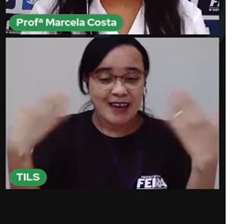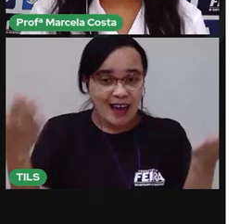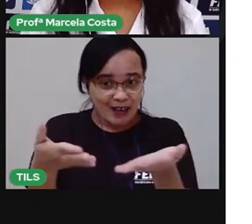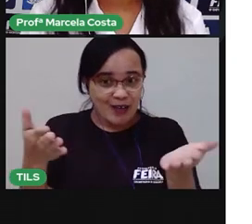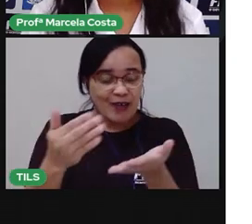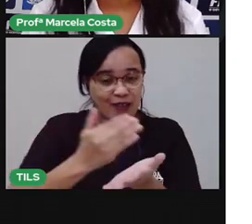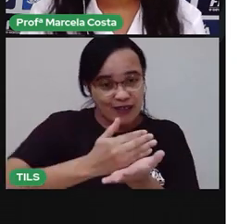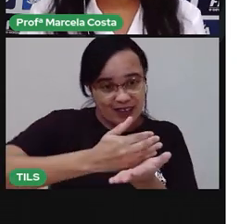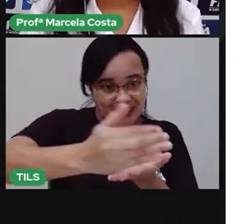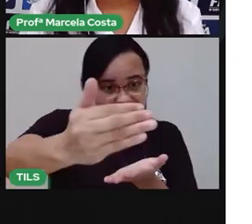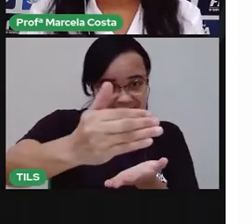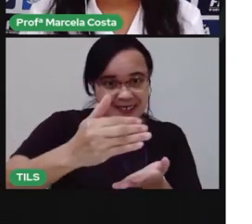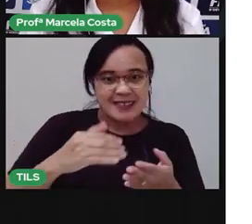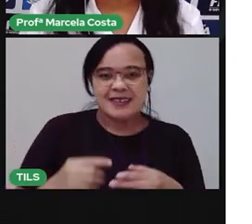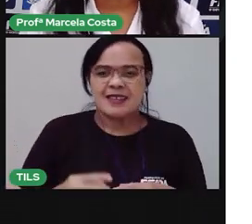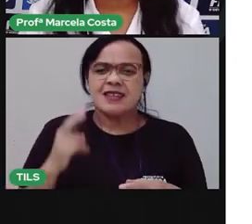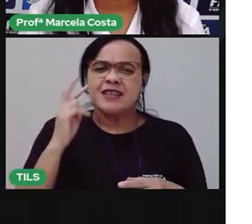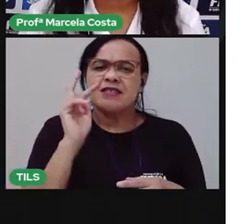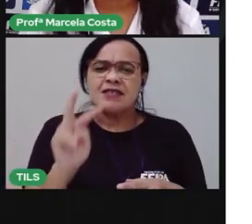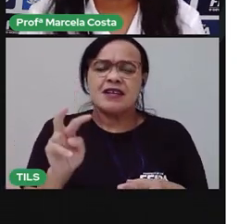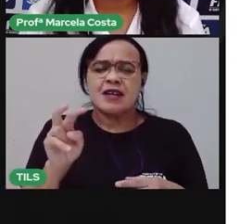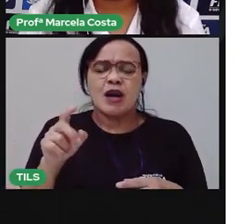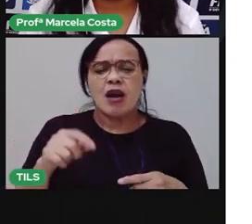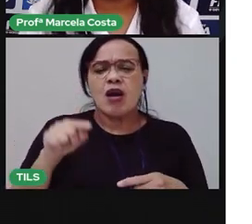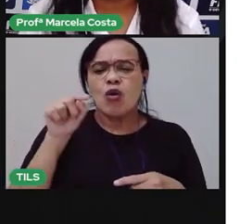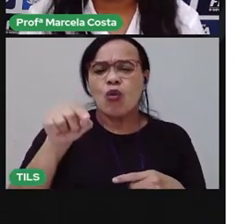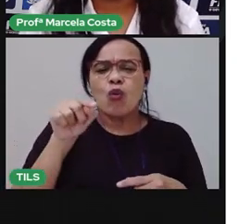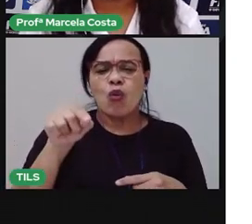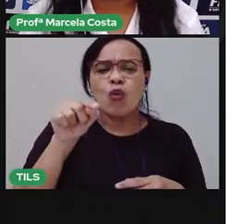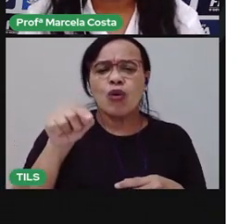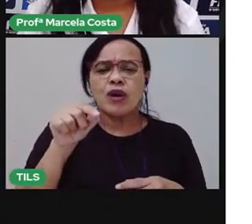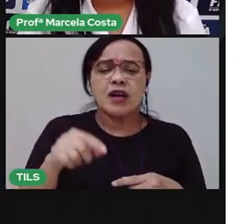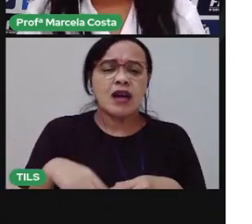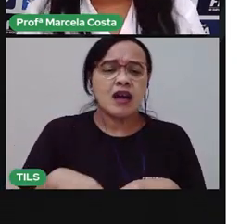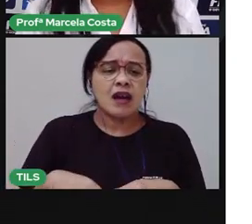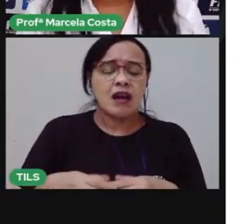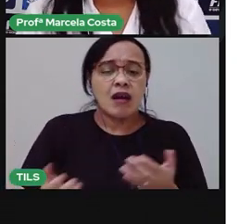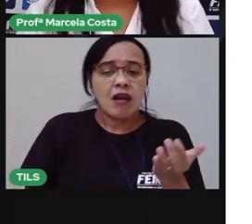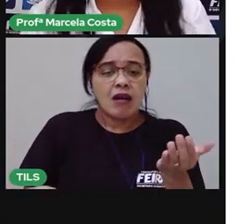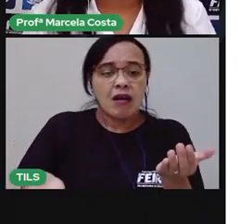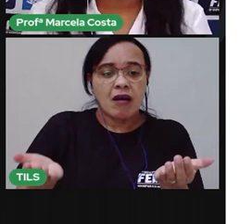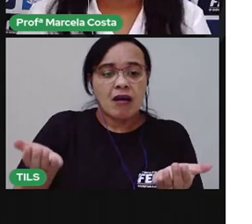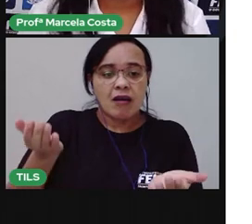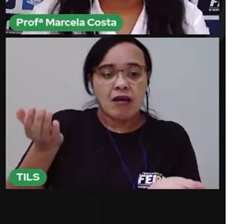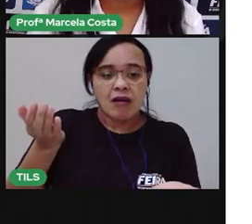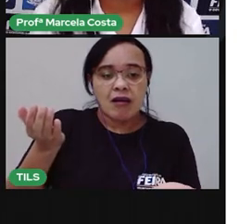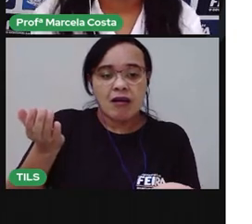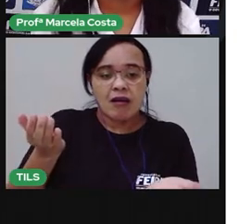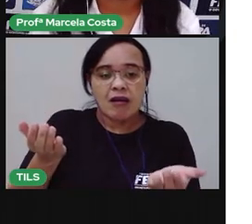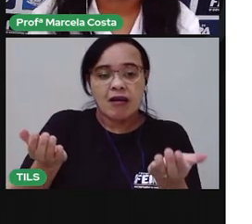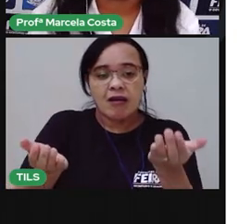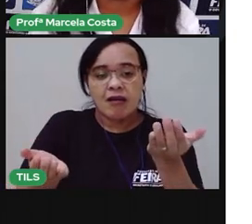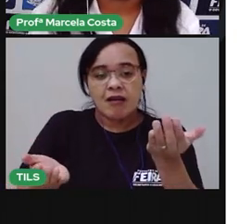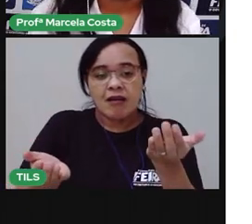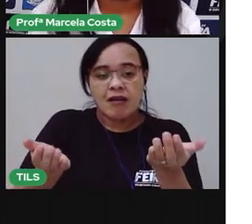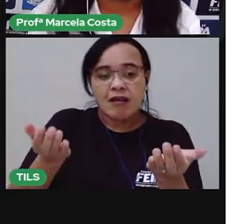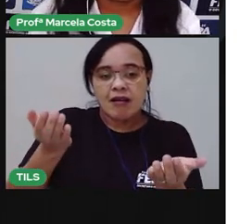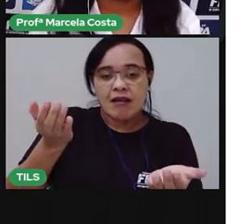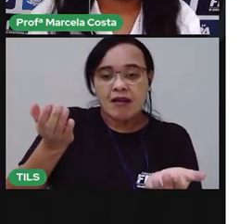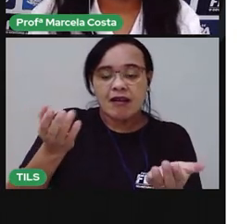Para isso, a gente vai confeccionar uma balança. Observa bem aí essa imagem